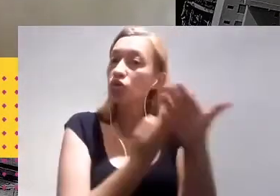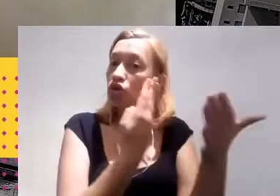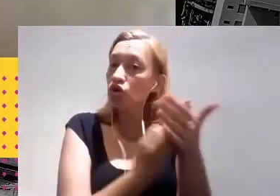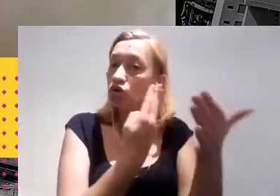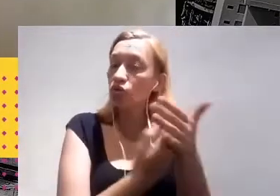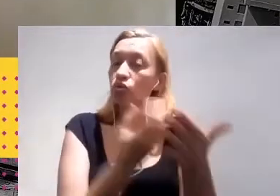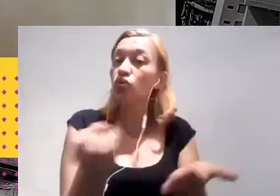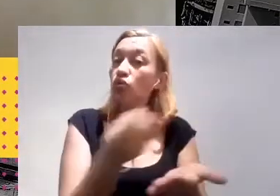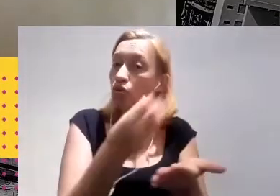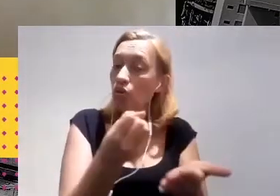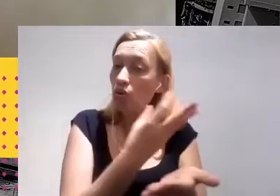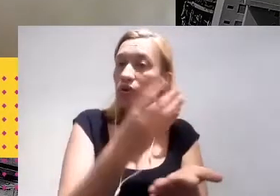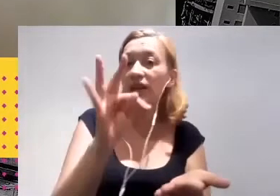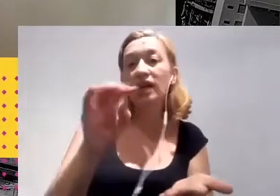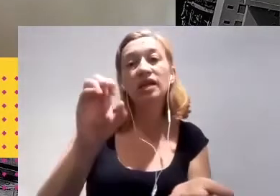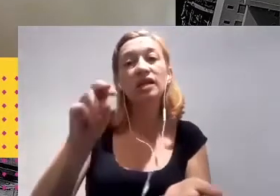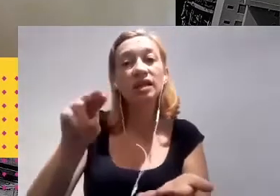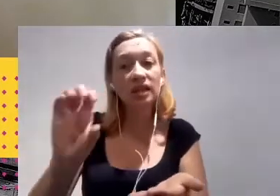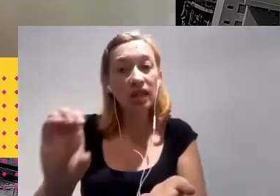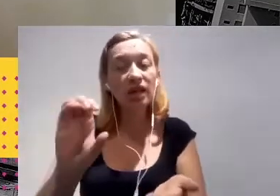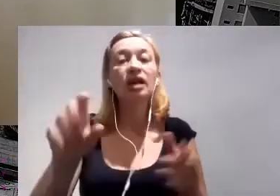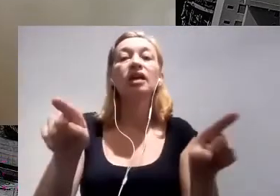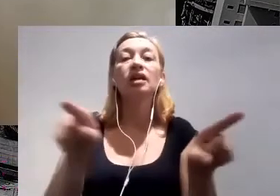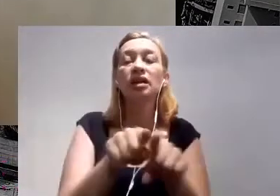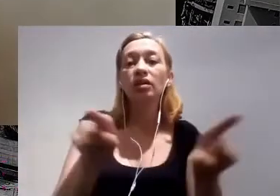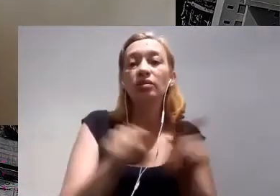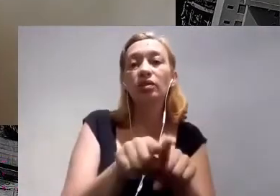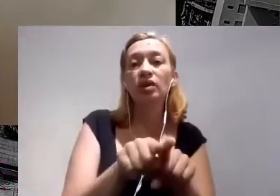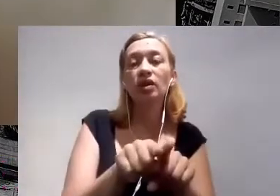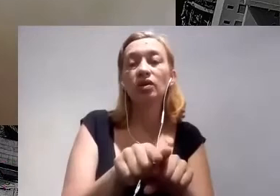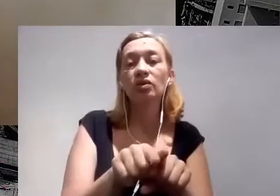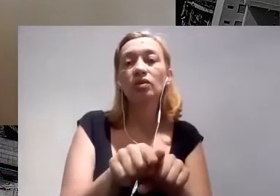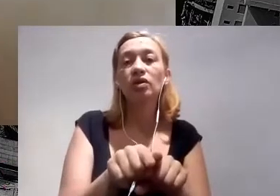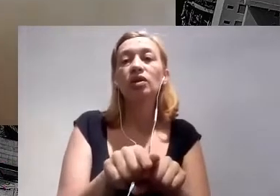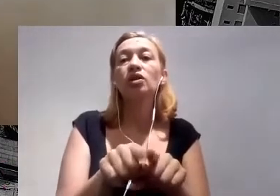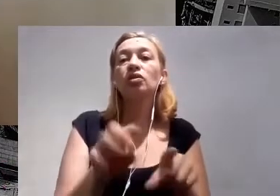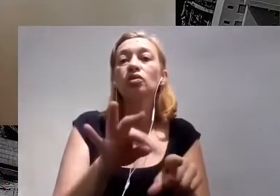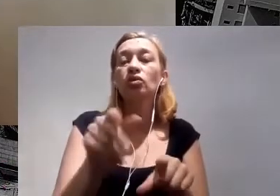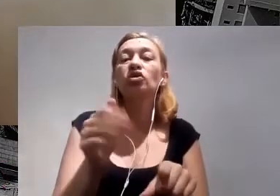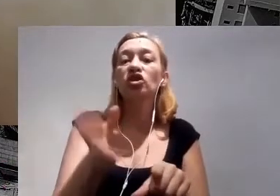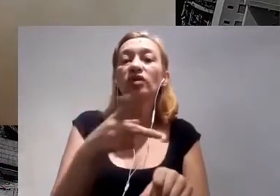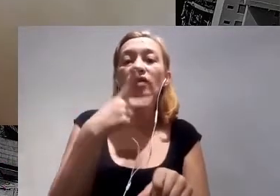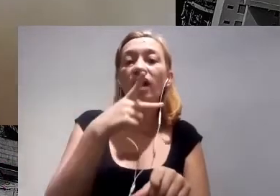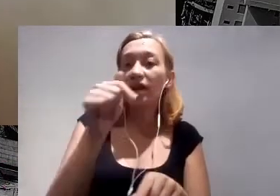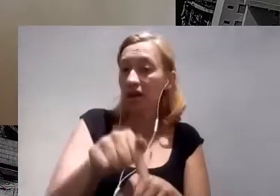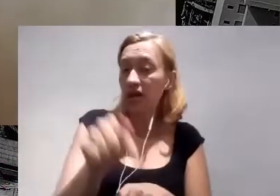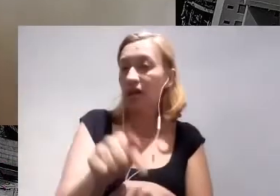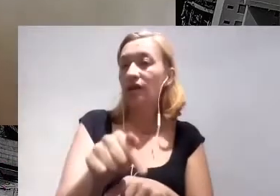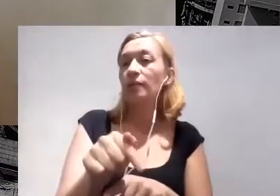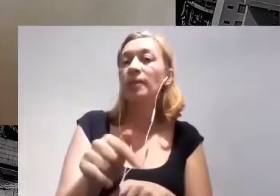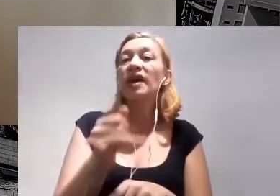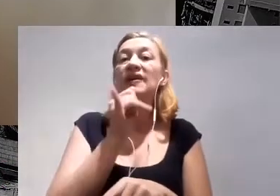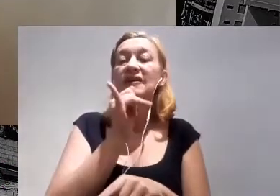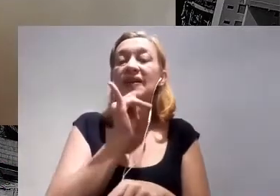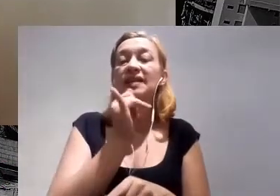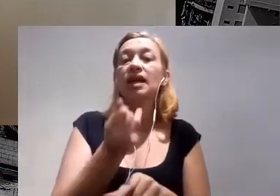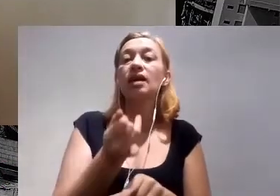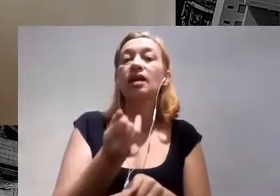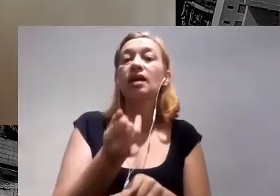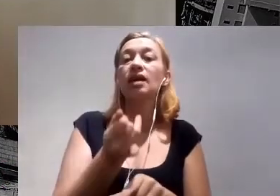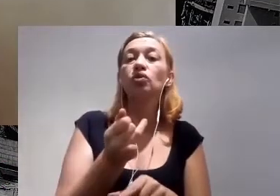o Pacific Institute mencionaram aqui, que trazem esses exemplos e casos que foram